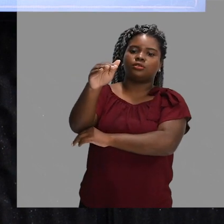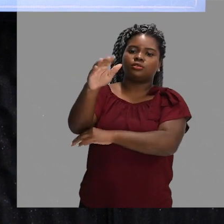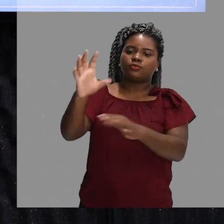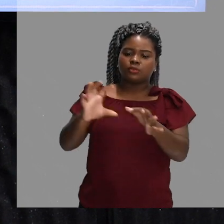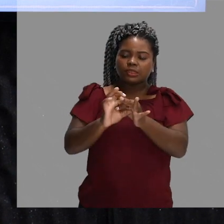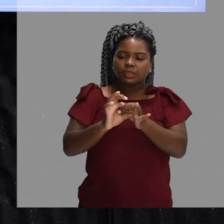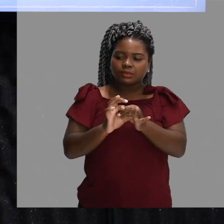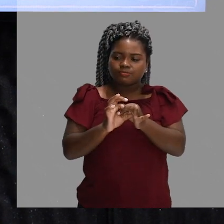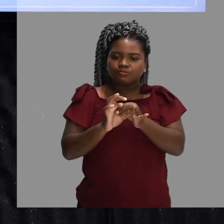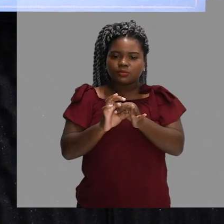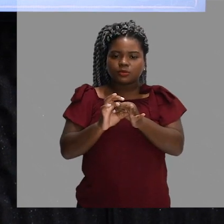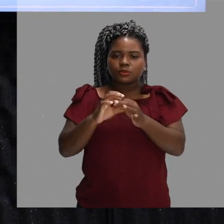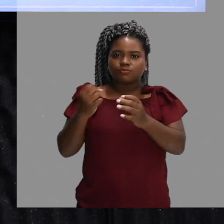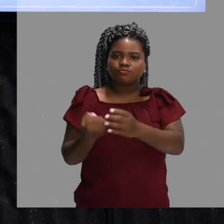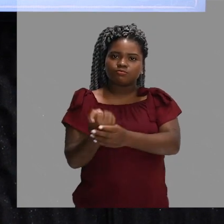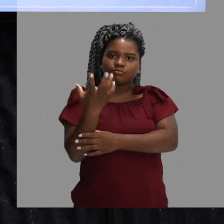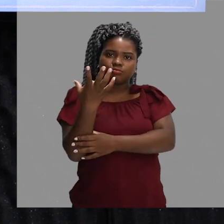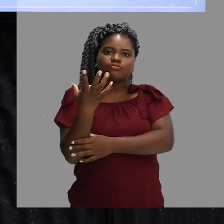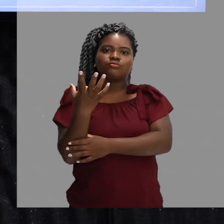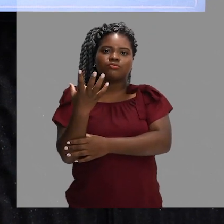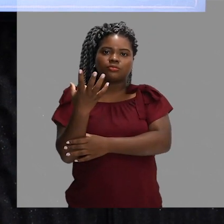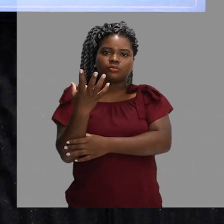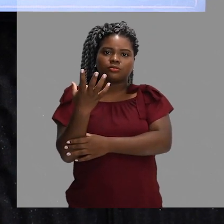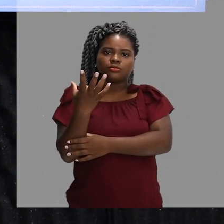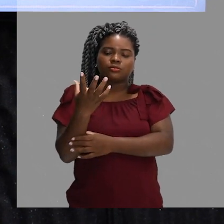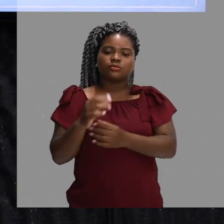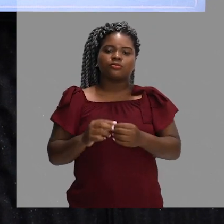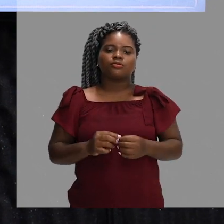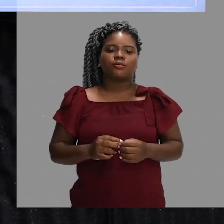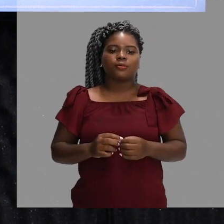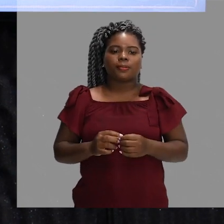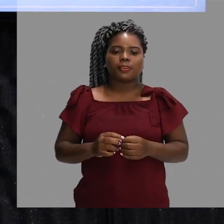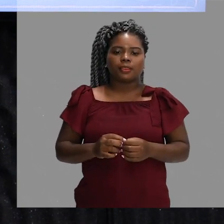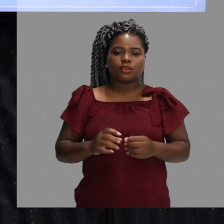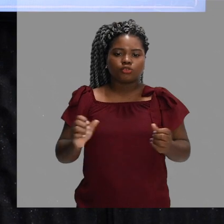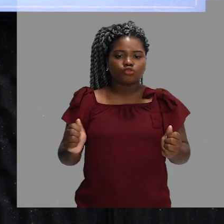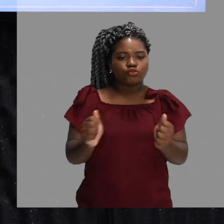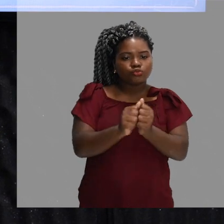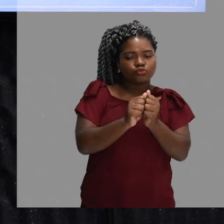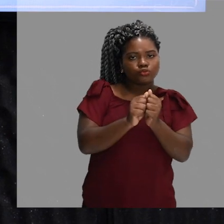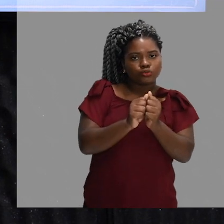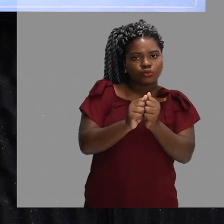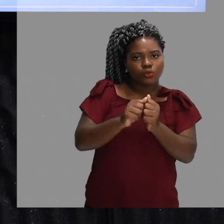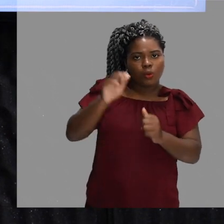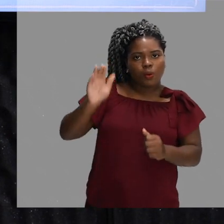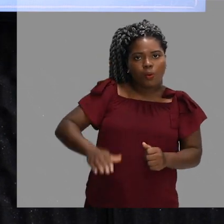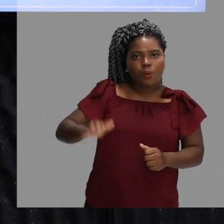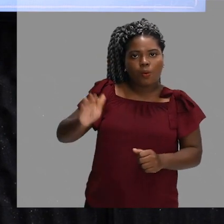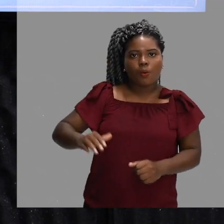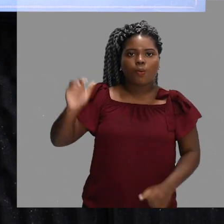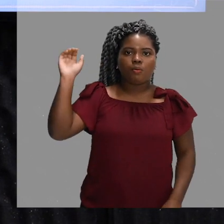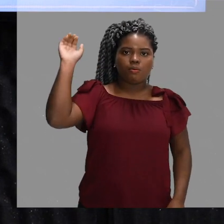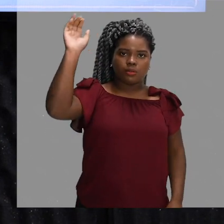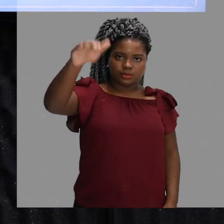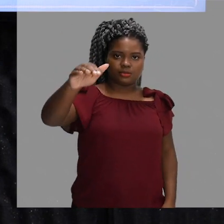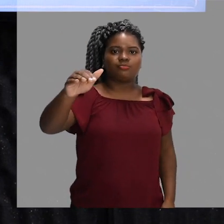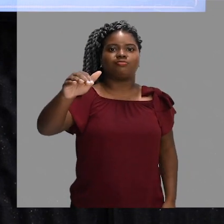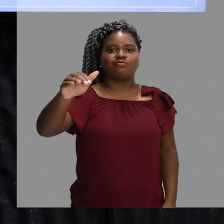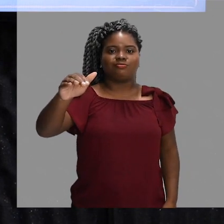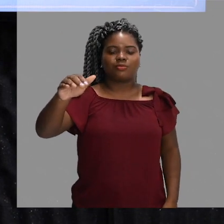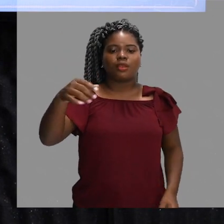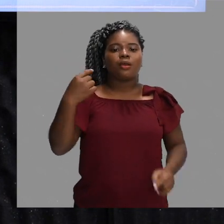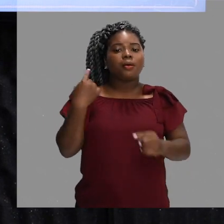ao visualizar a prática do basquetebol, ele achava que era uma modalidade esportiva que tinha muito contato físico entre os